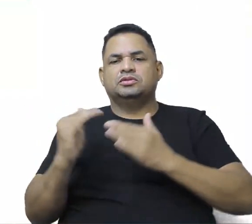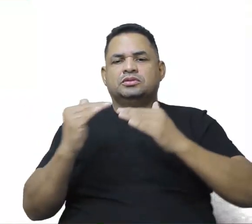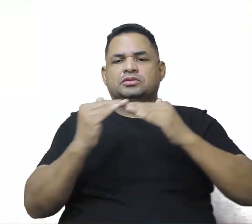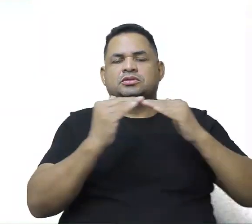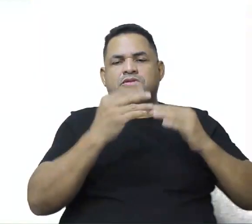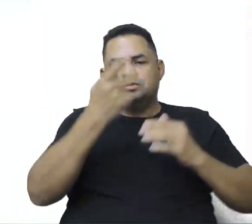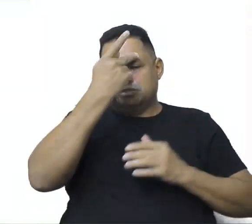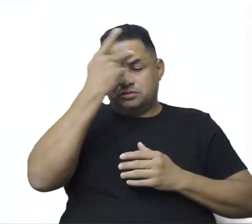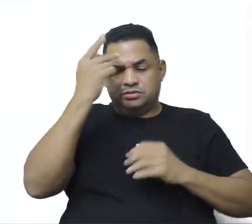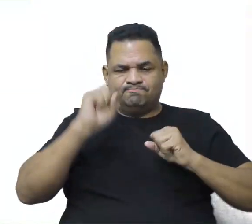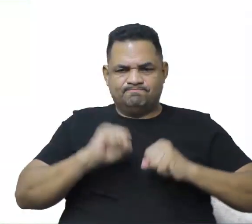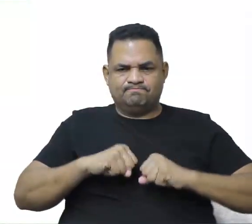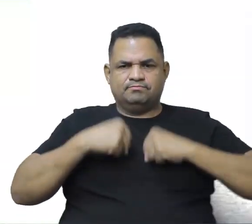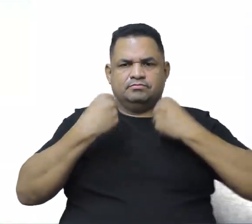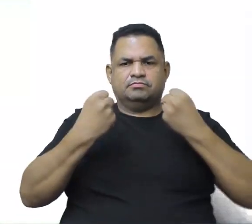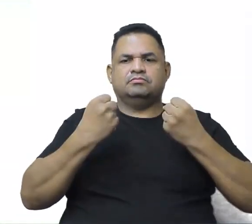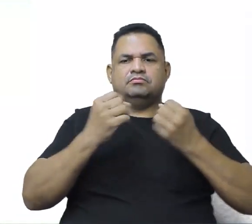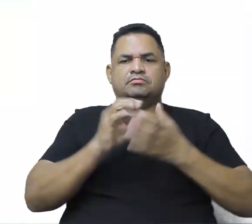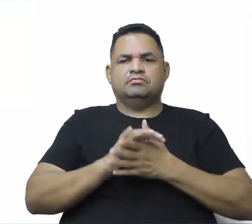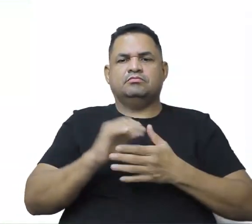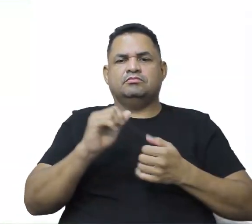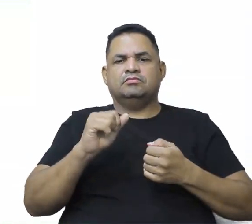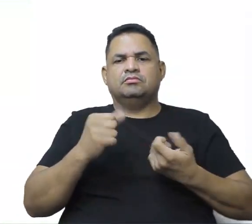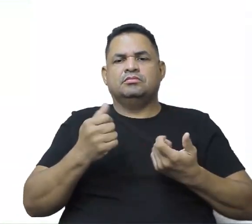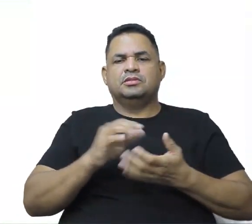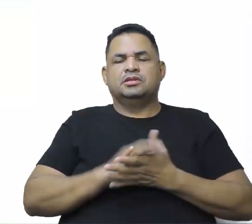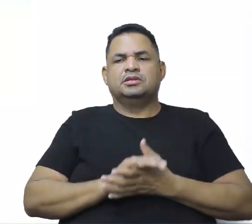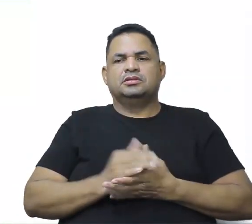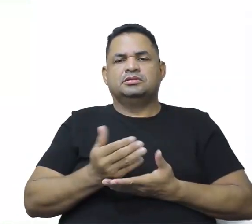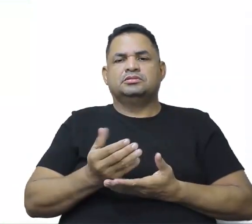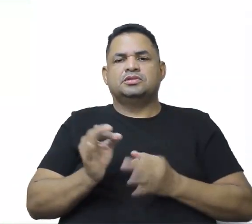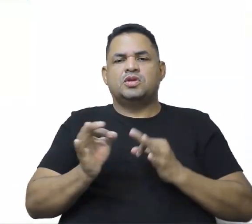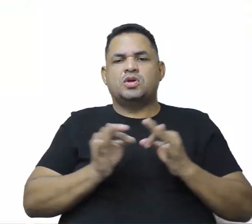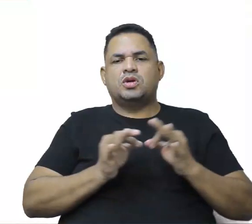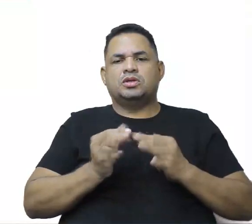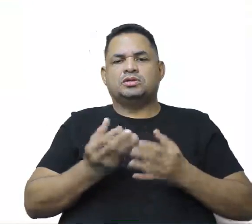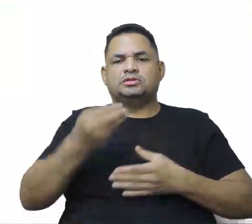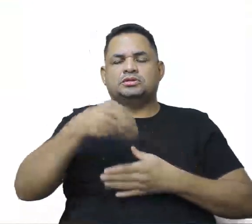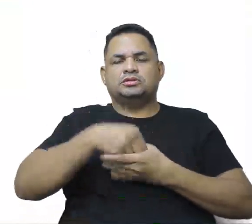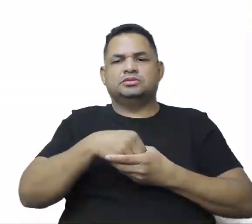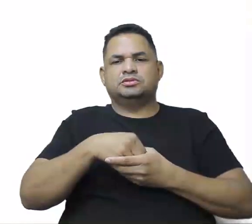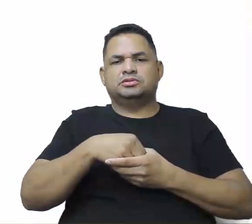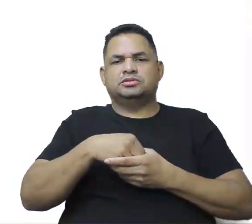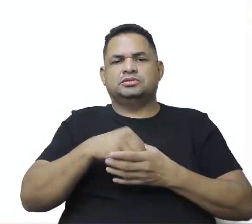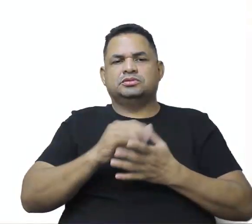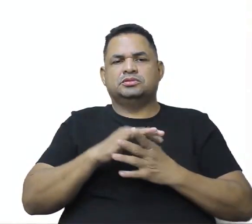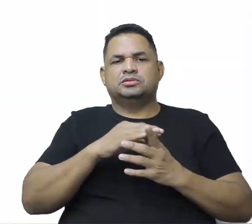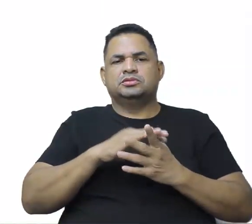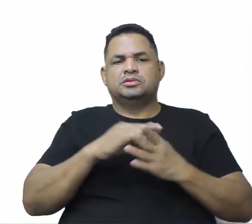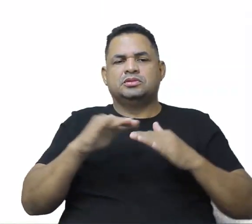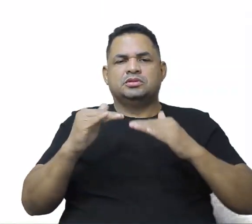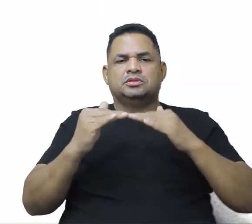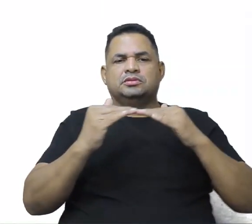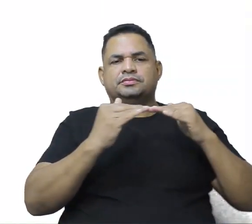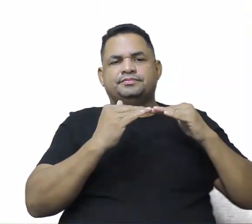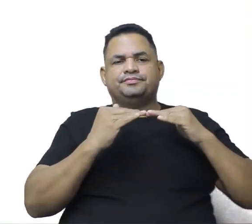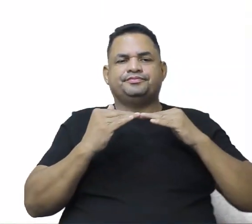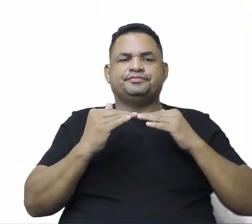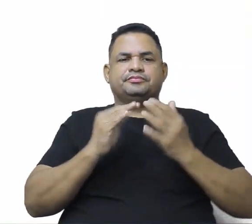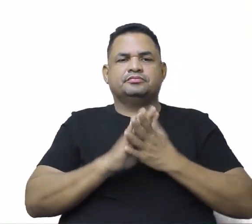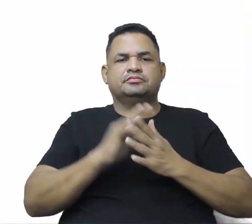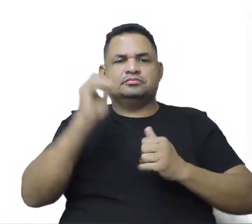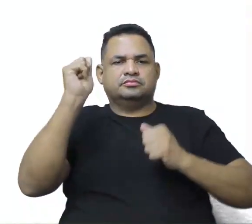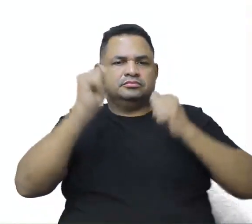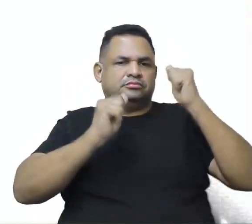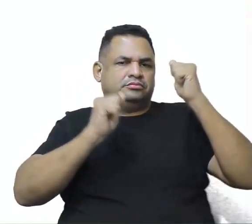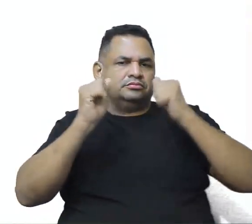e as pessoas se esforçando, fazendo de tudo para se enquadrar nesses padrões, certo? Assim, essa